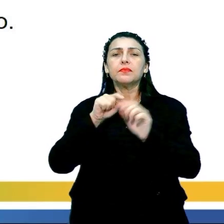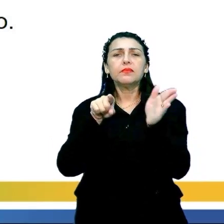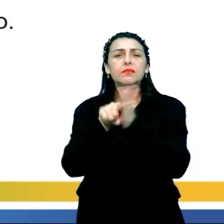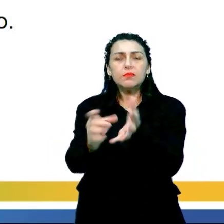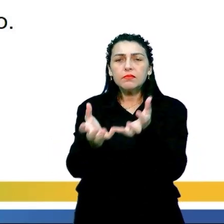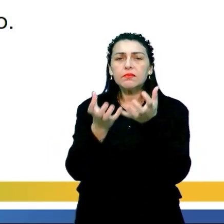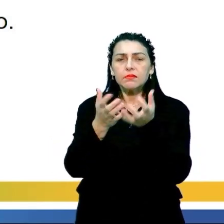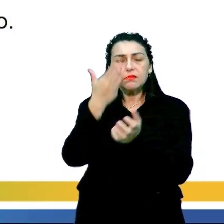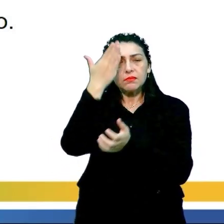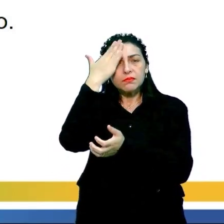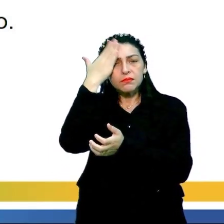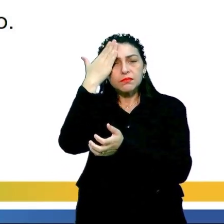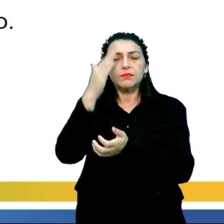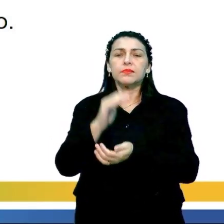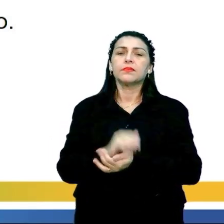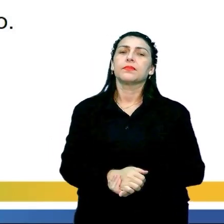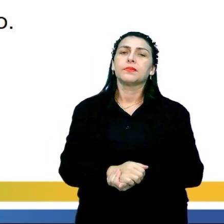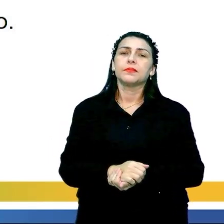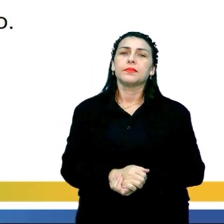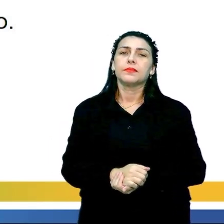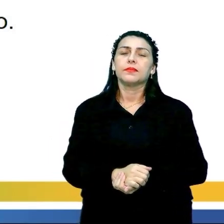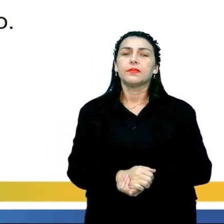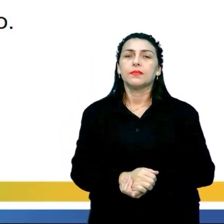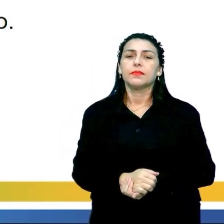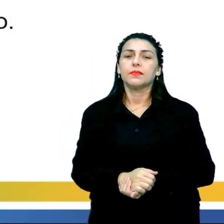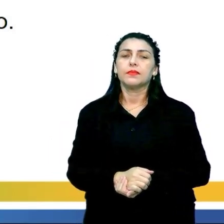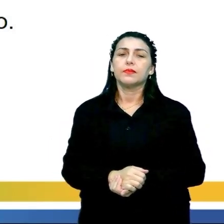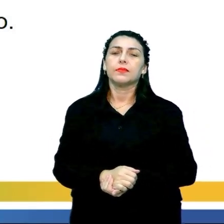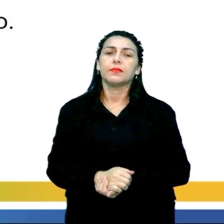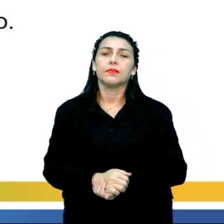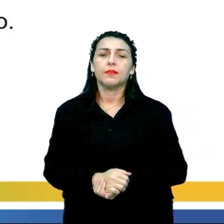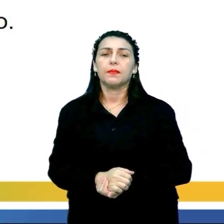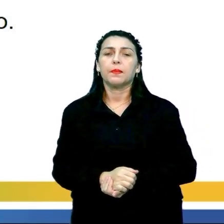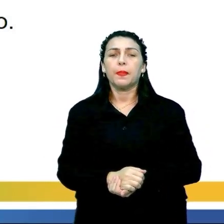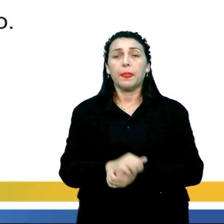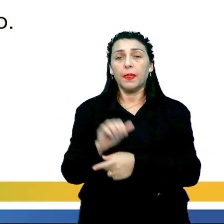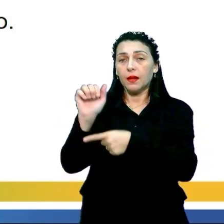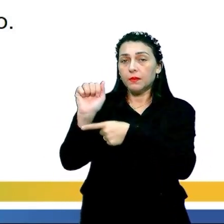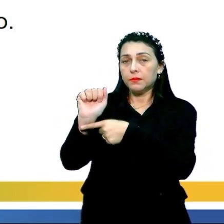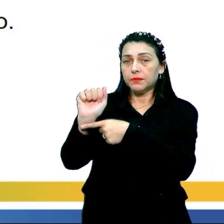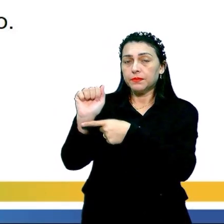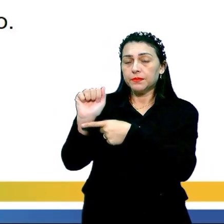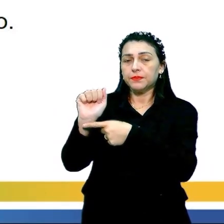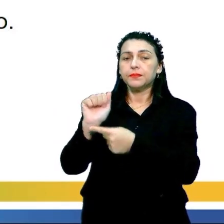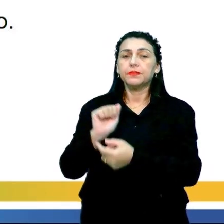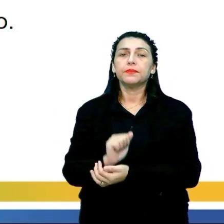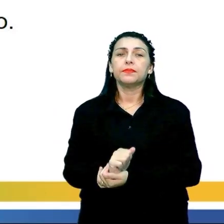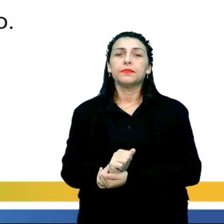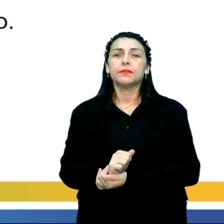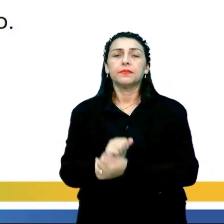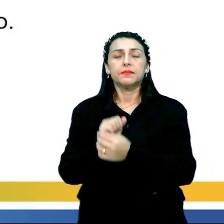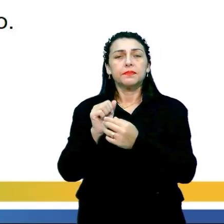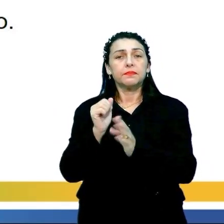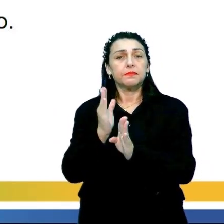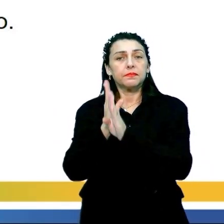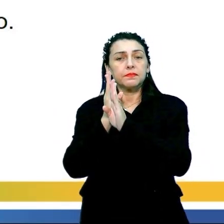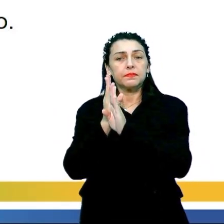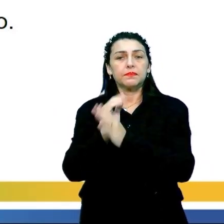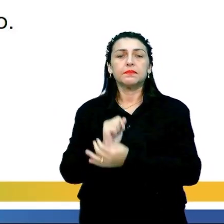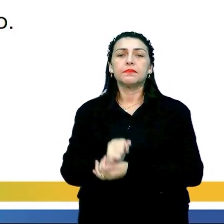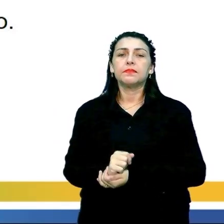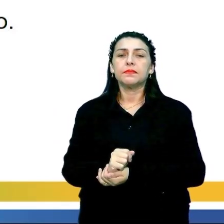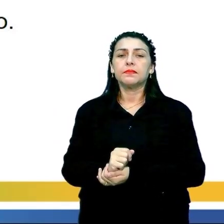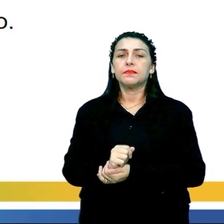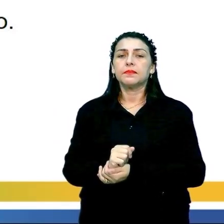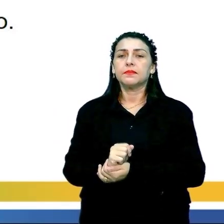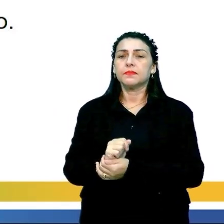está querendo, está exigindo de você, aluno. Vamos lá. Tomando como referência, identifica-se que,